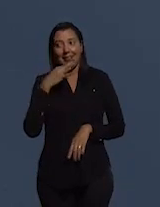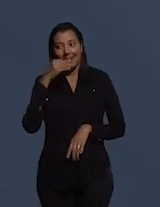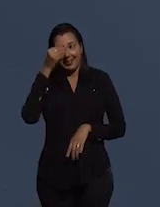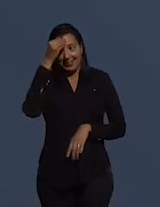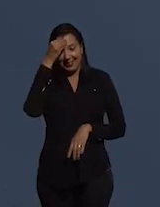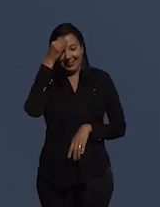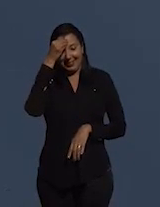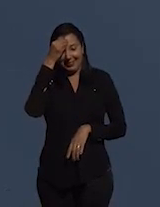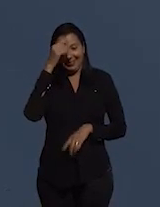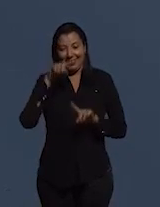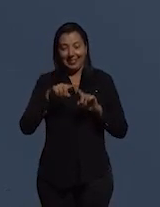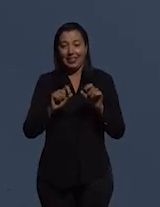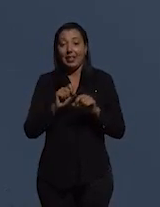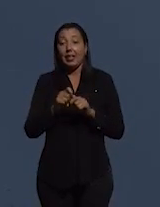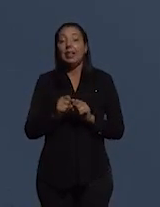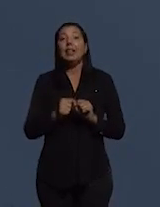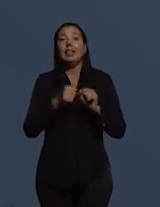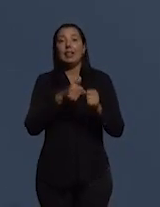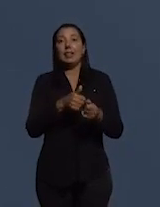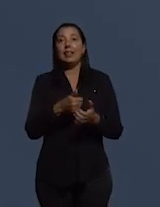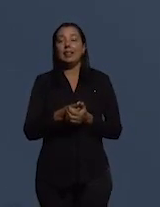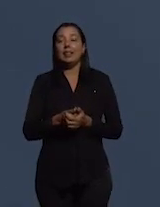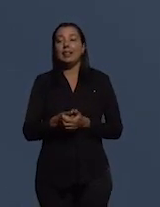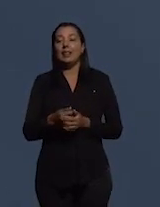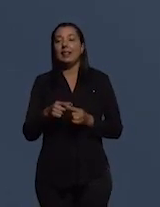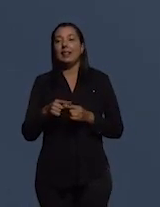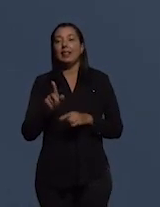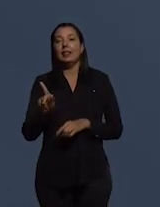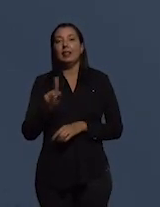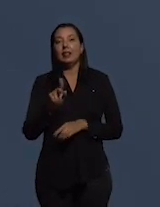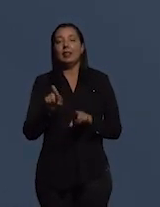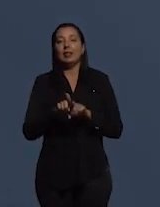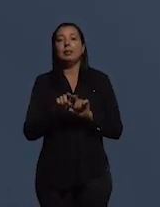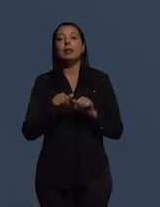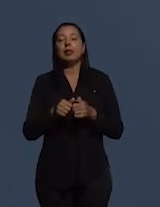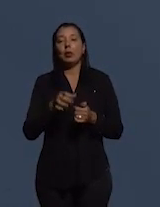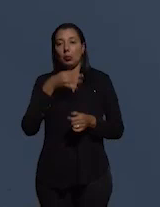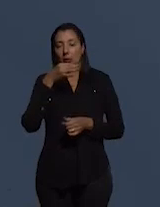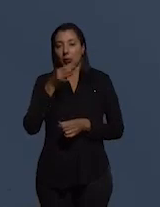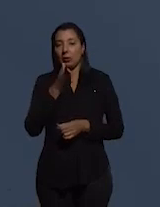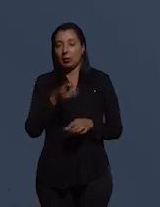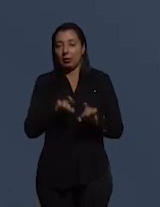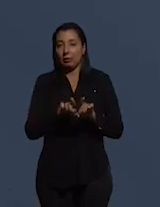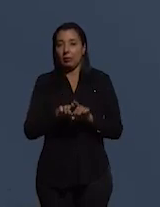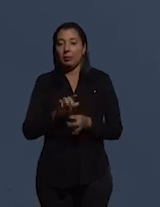o projeto se puder também posso estar lá escrever o site que a professora também comentou tá bom Débora